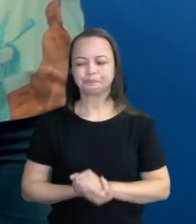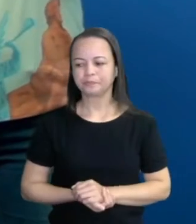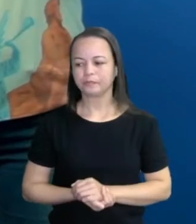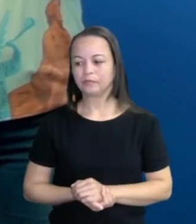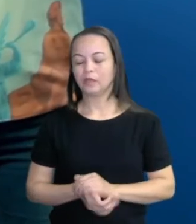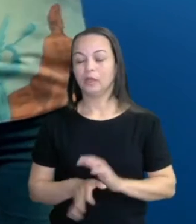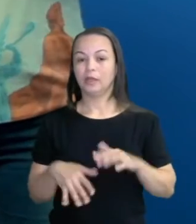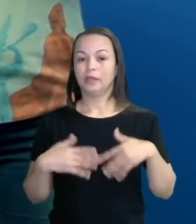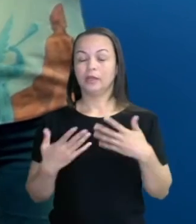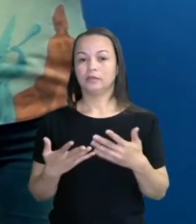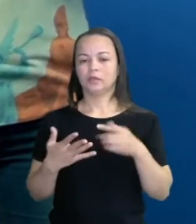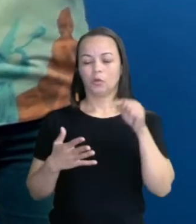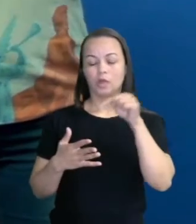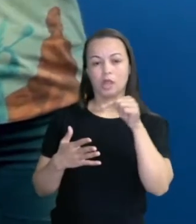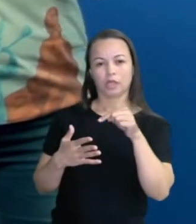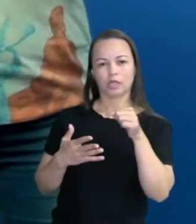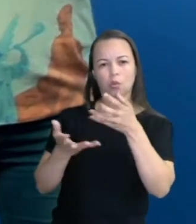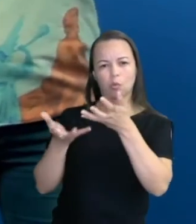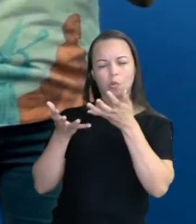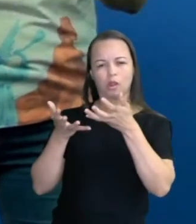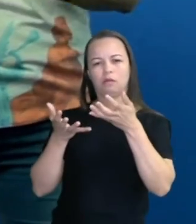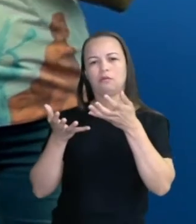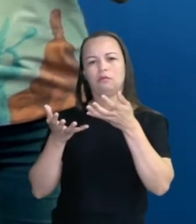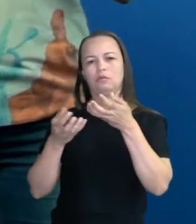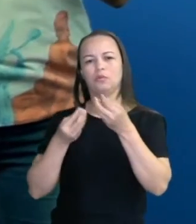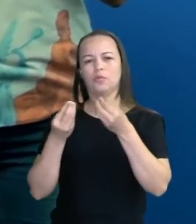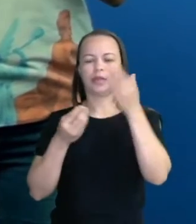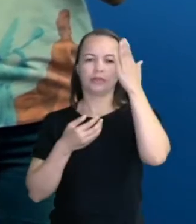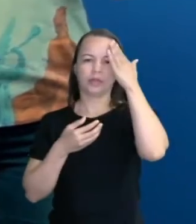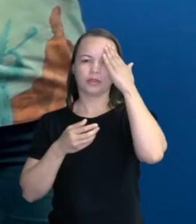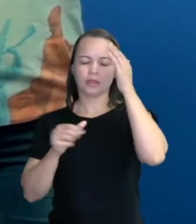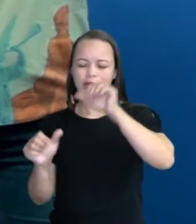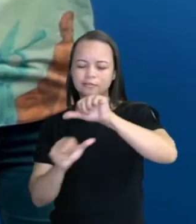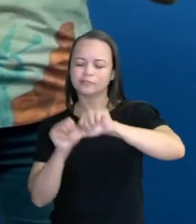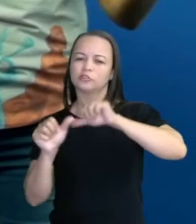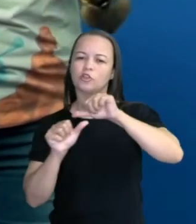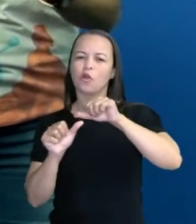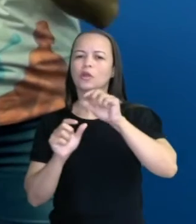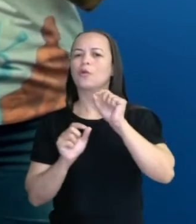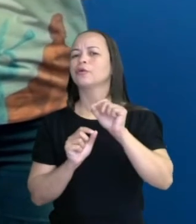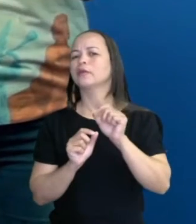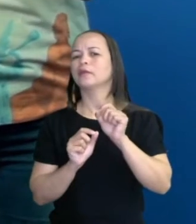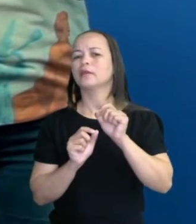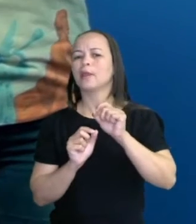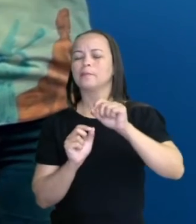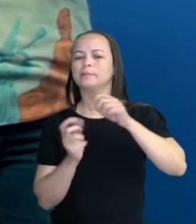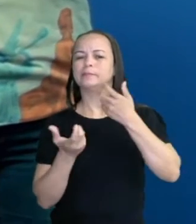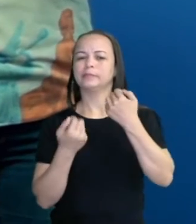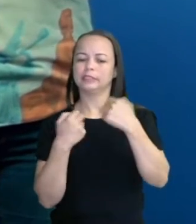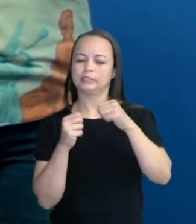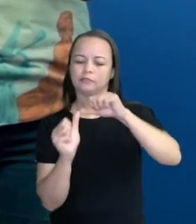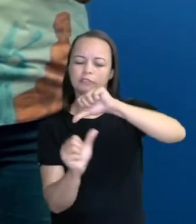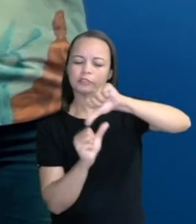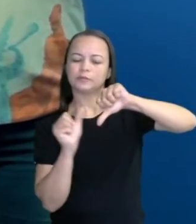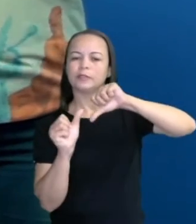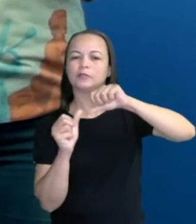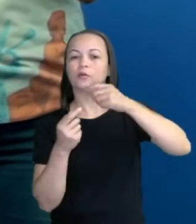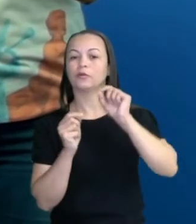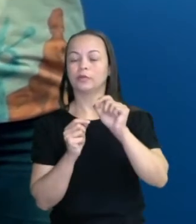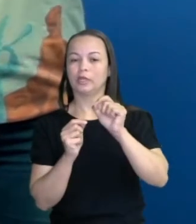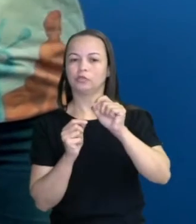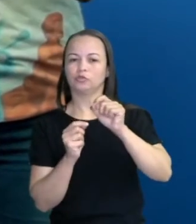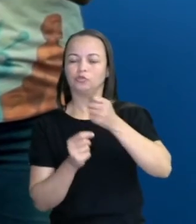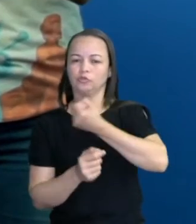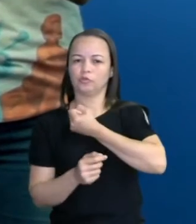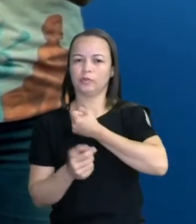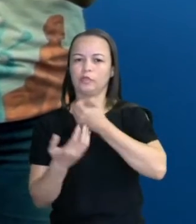aqui o que eu quero entender é essa subtração de troca. Por que eu preciso fazer essa troca no conjunto dos números naturais? Porque,